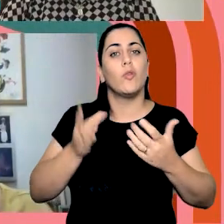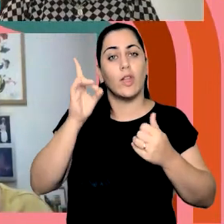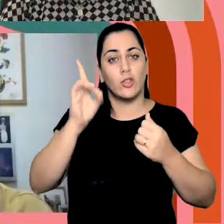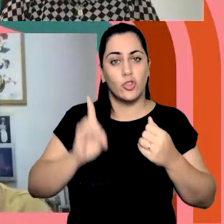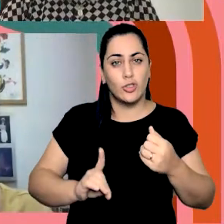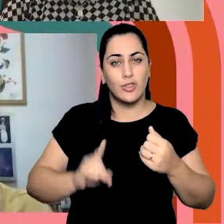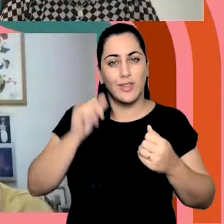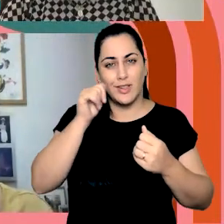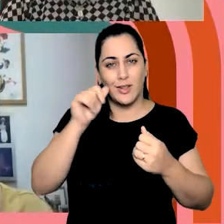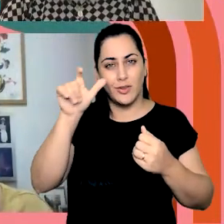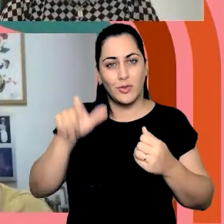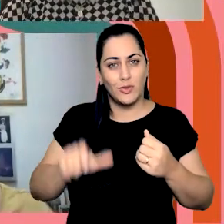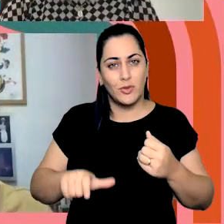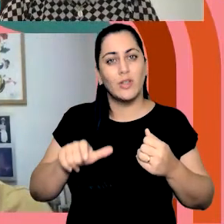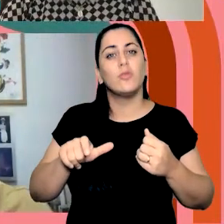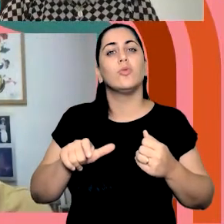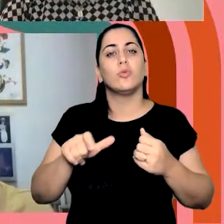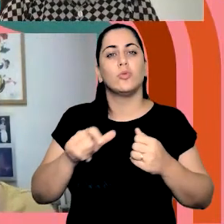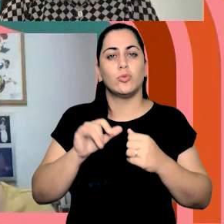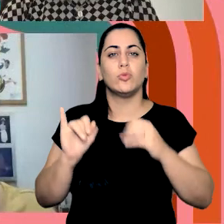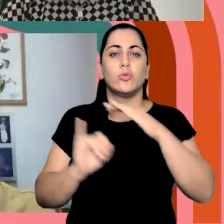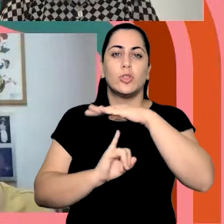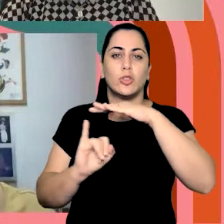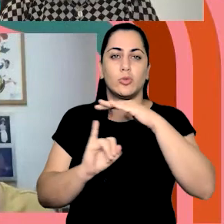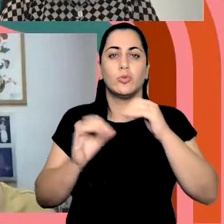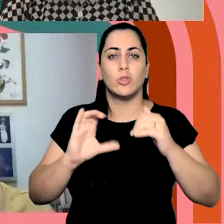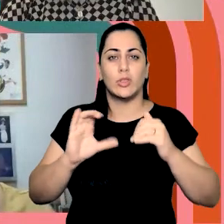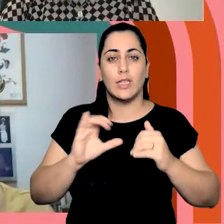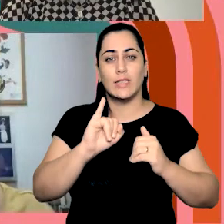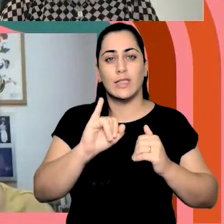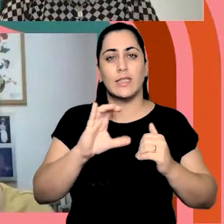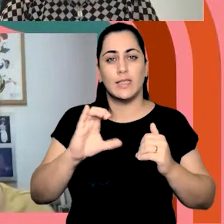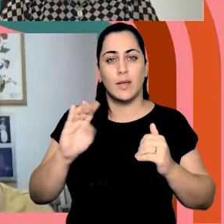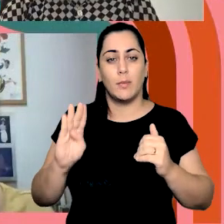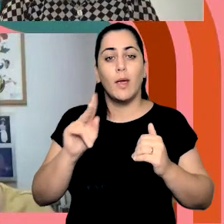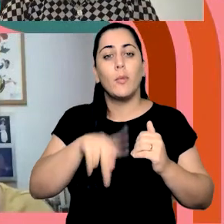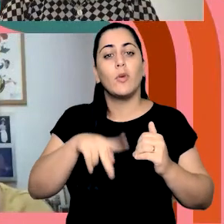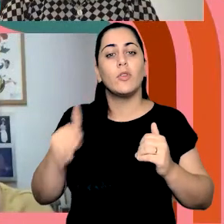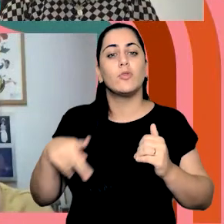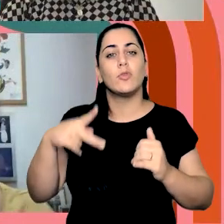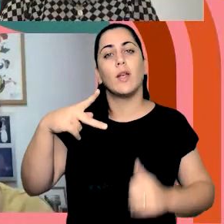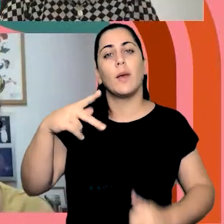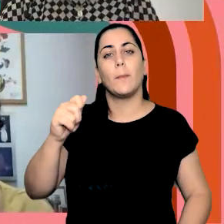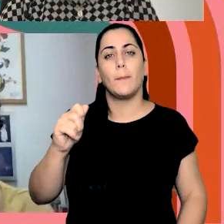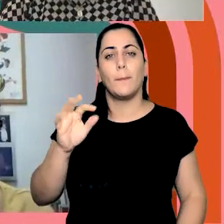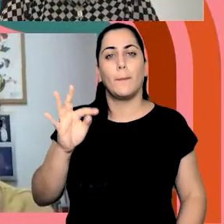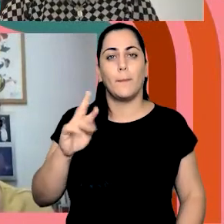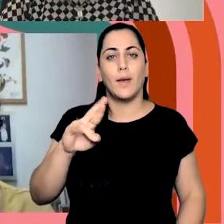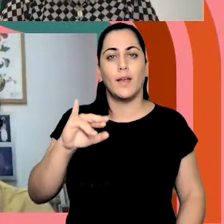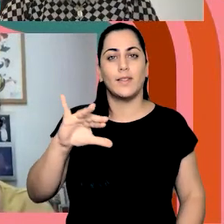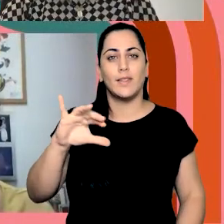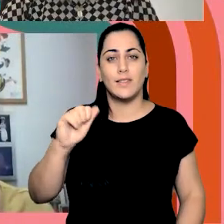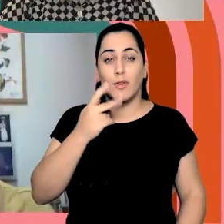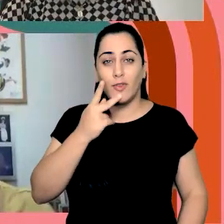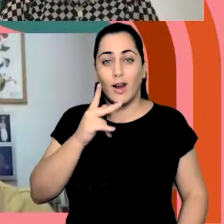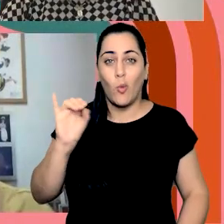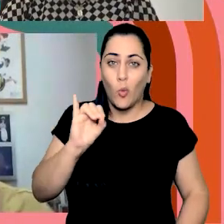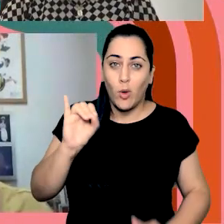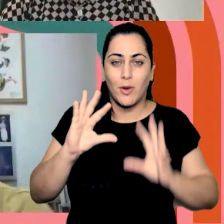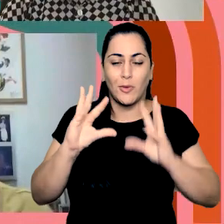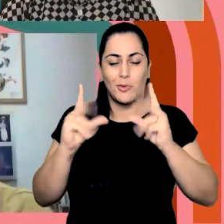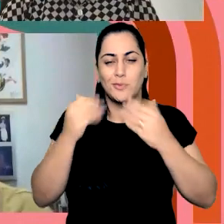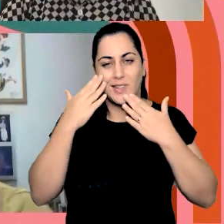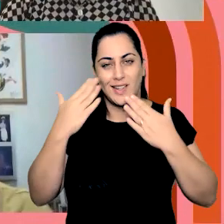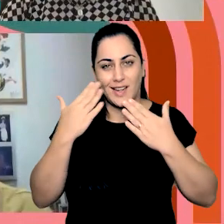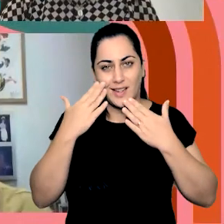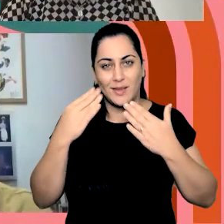diretora do Instituto de Ciências Biomédicas, a professora Patrícia, para falar um oi para todo mundo. Obrigada e aproveitem.